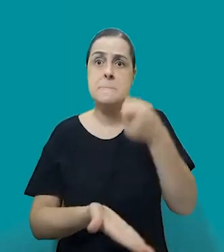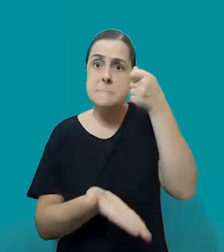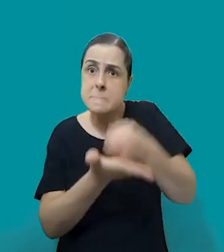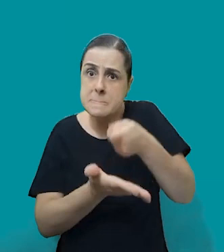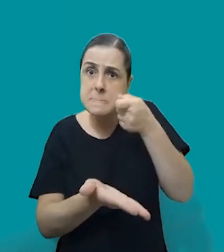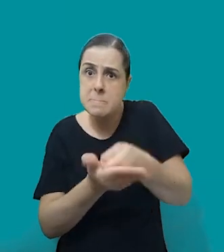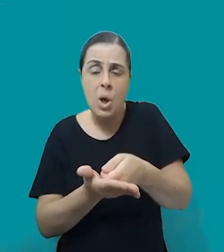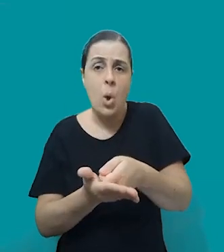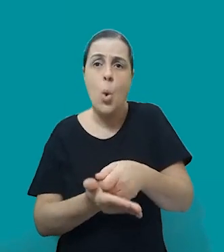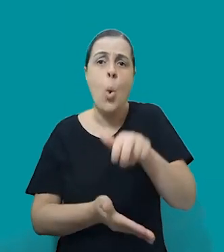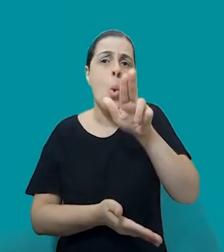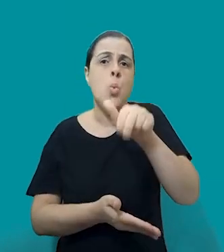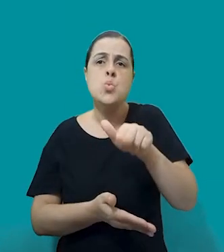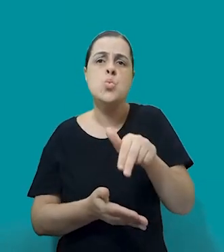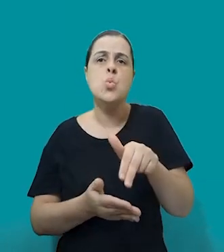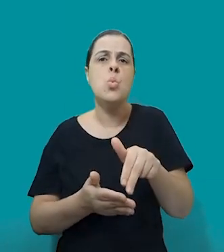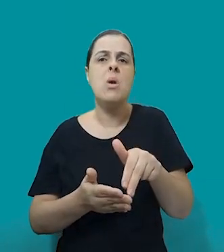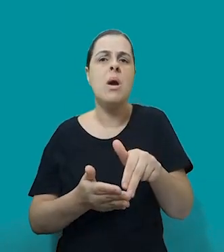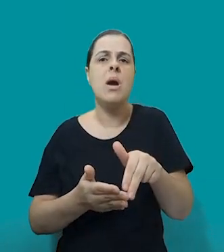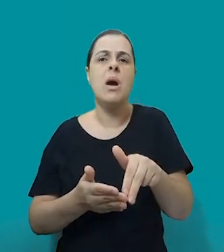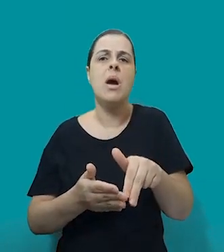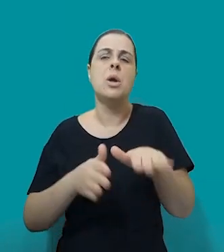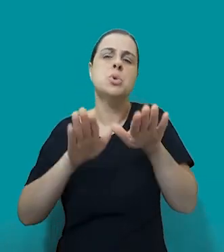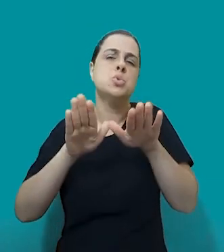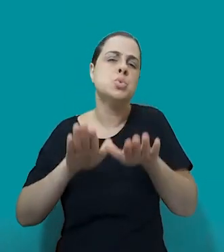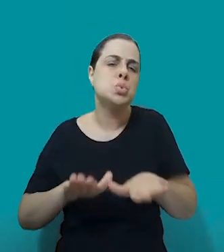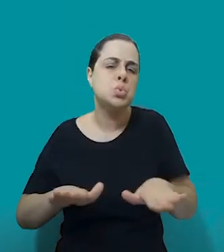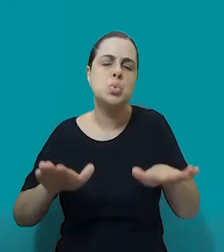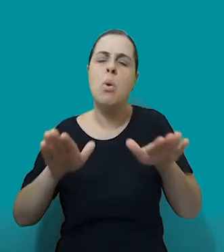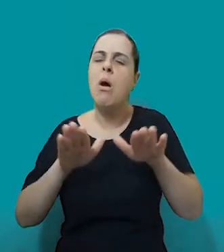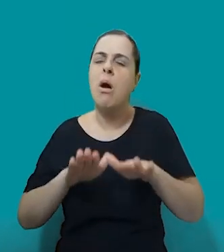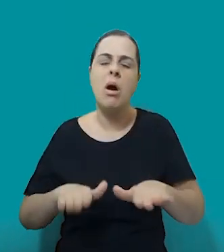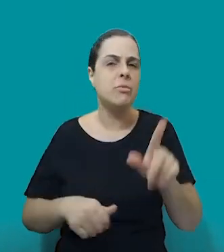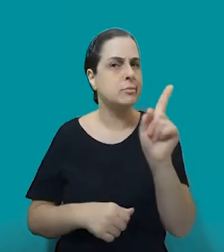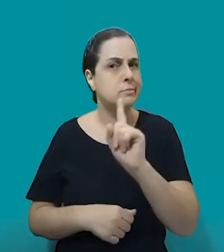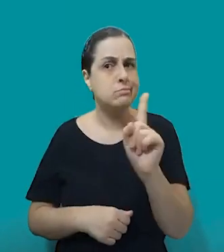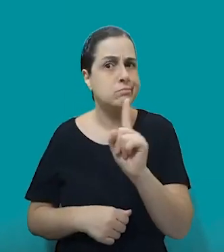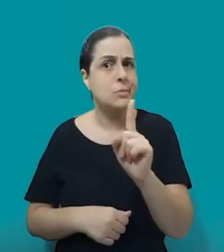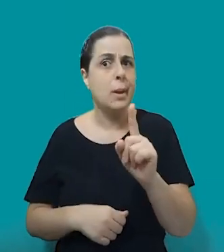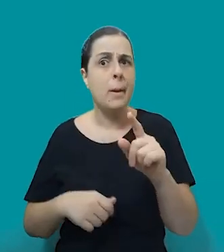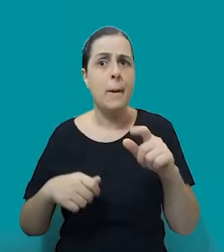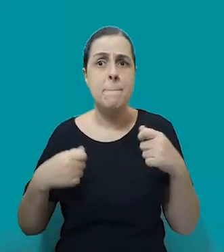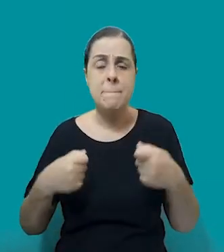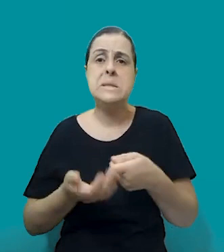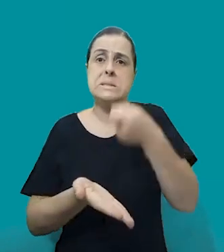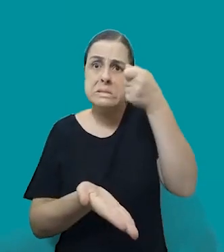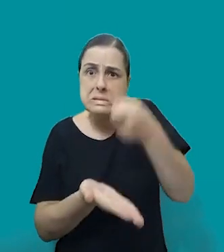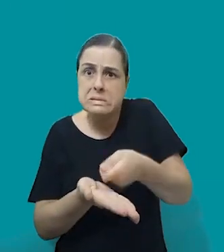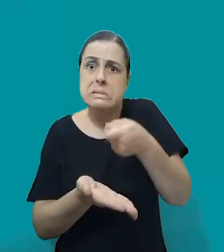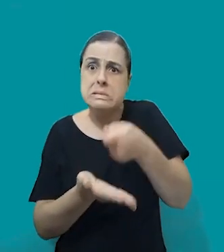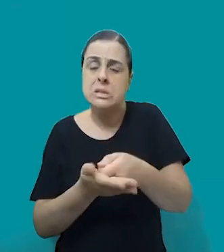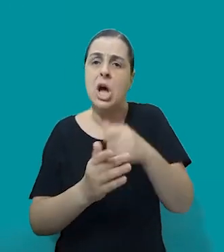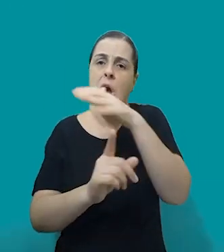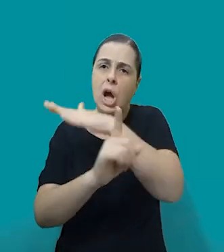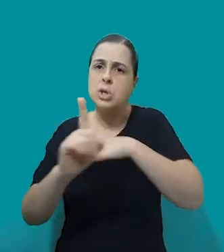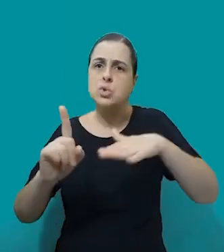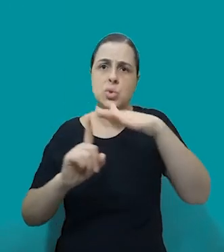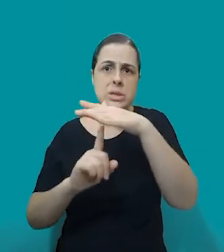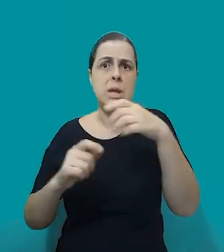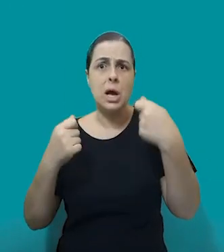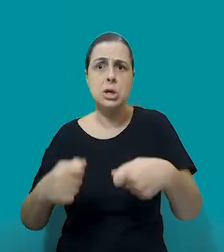coisa de uma forma mais suave. A gente vai ter que expor mesmo, vai ter que ser com dor pra sociedade, né?